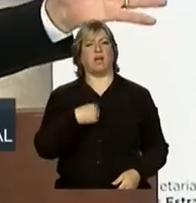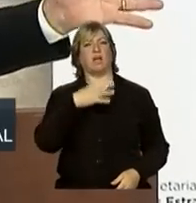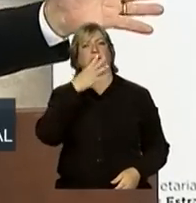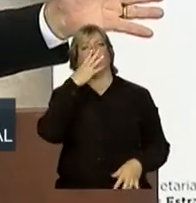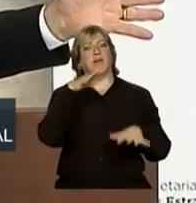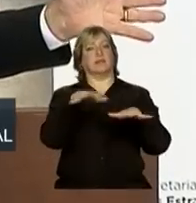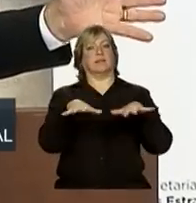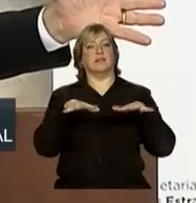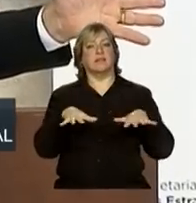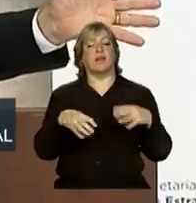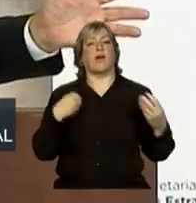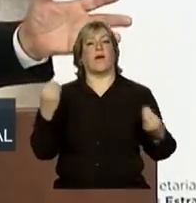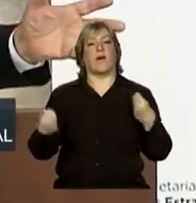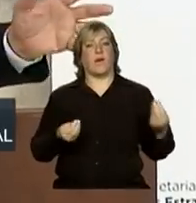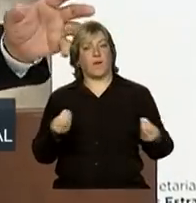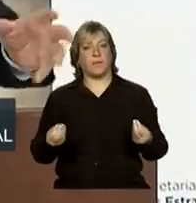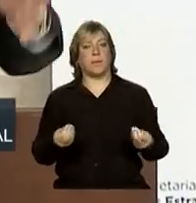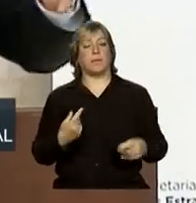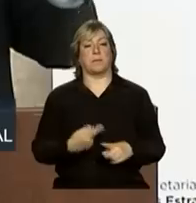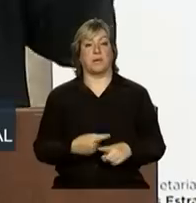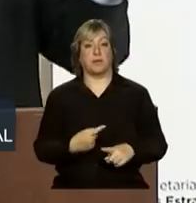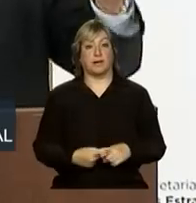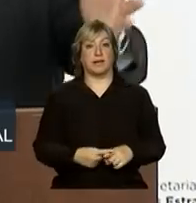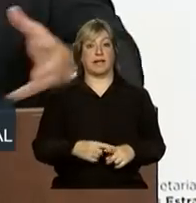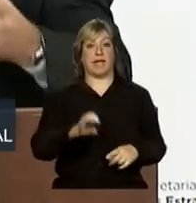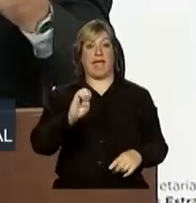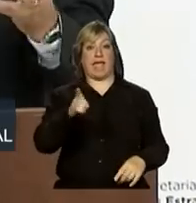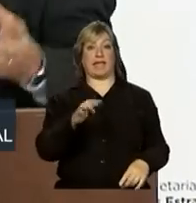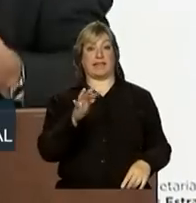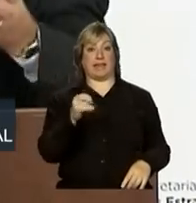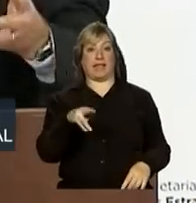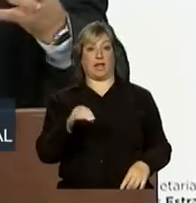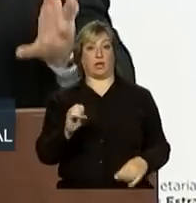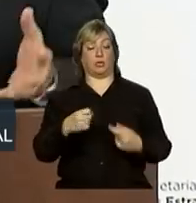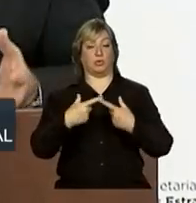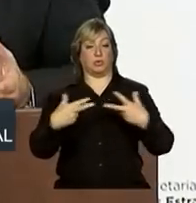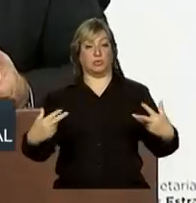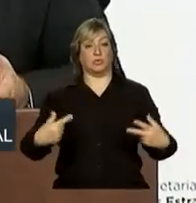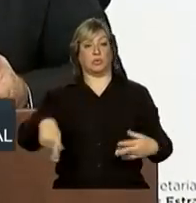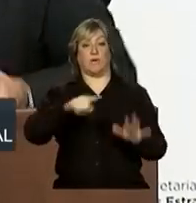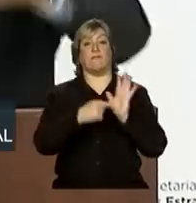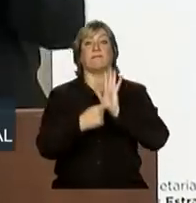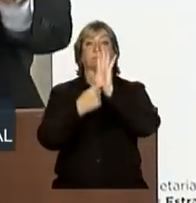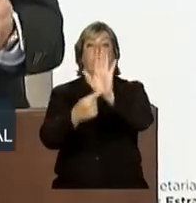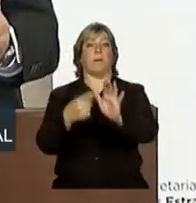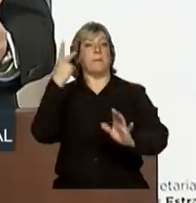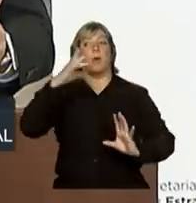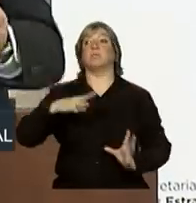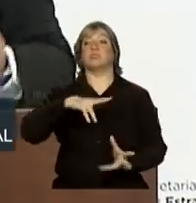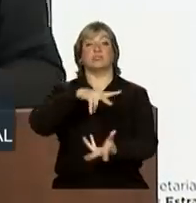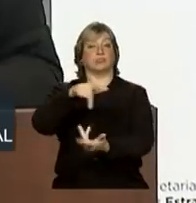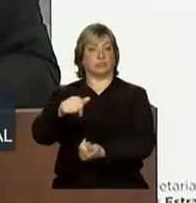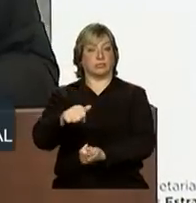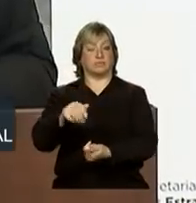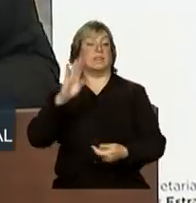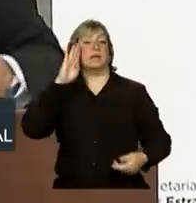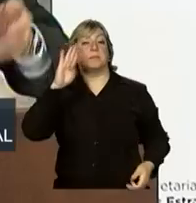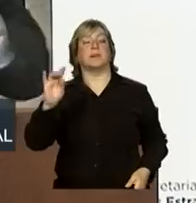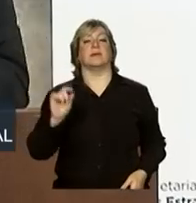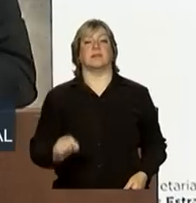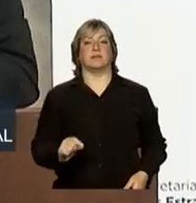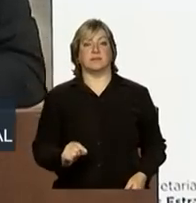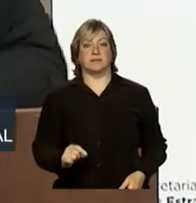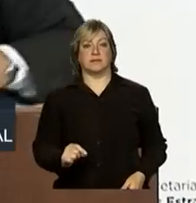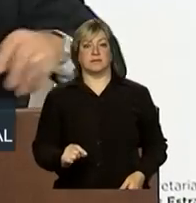encantado com aquilo, porque as externalidades que vocês geram para o mundo, sobretudo, ministra Tereza,